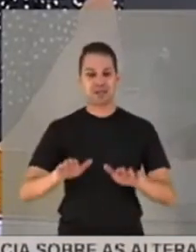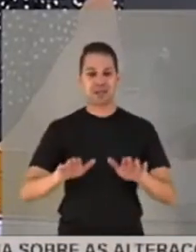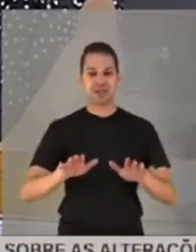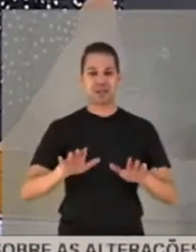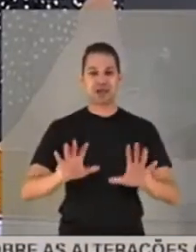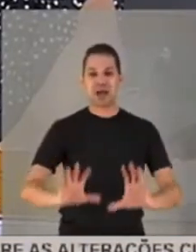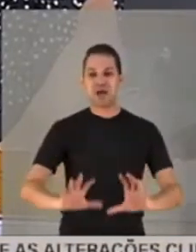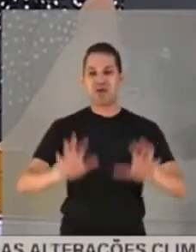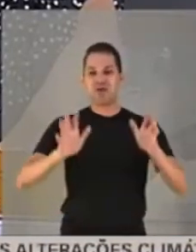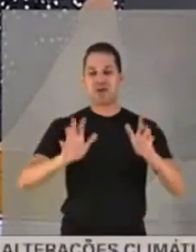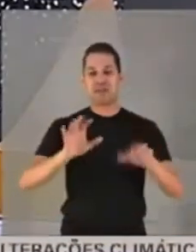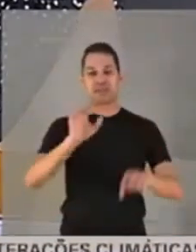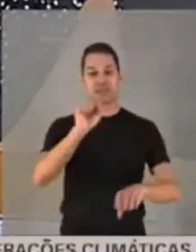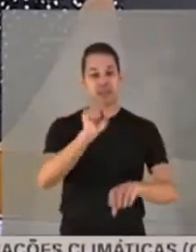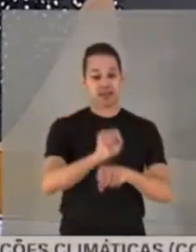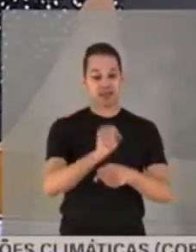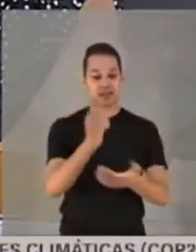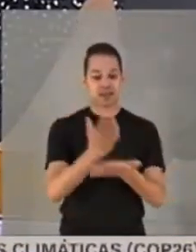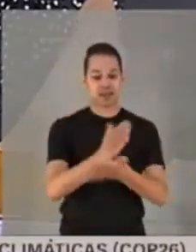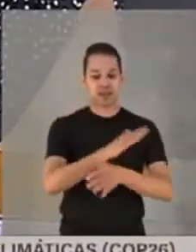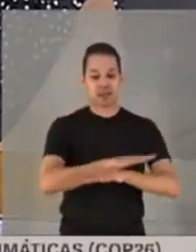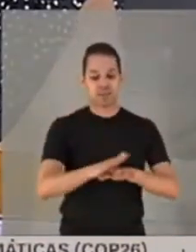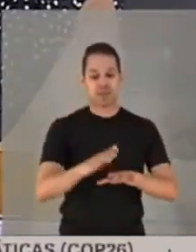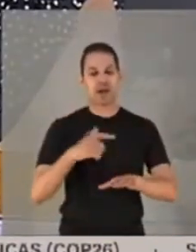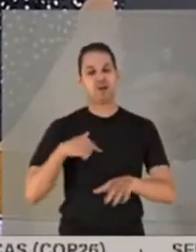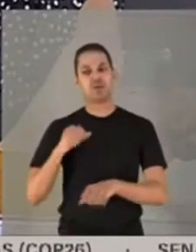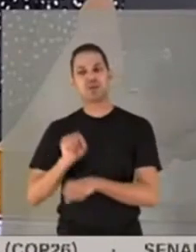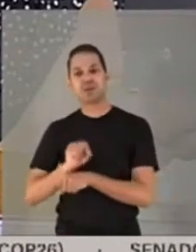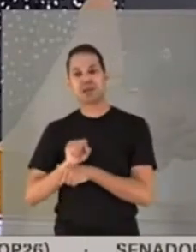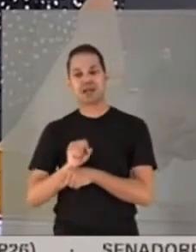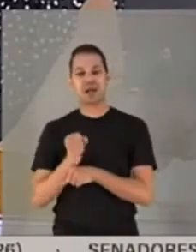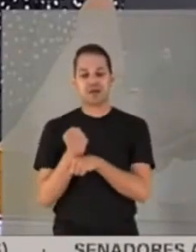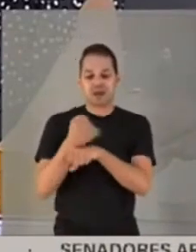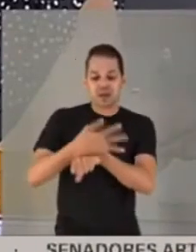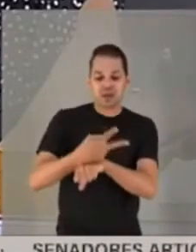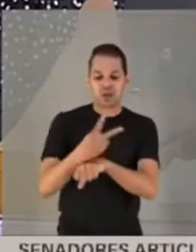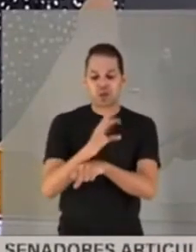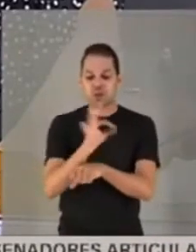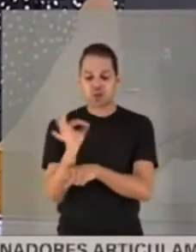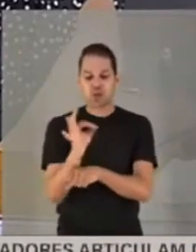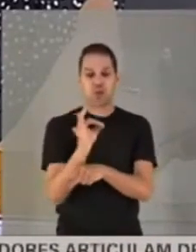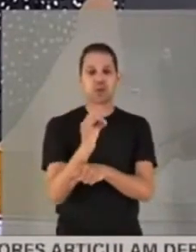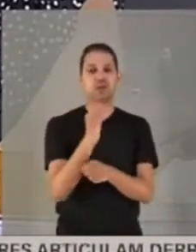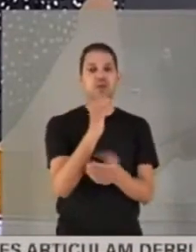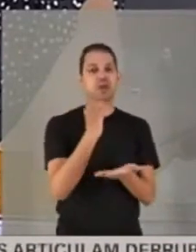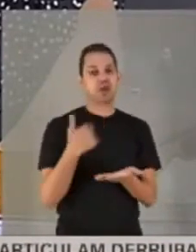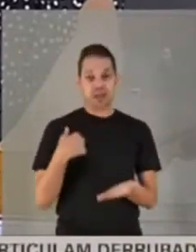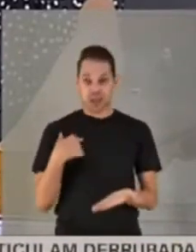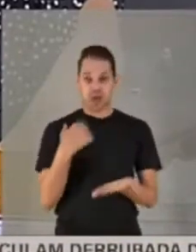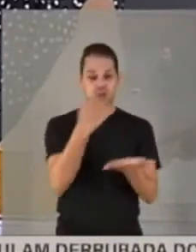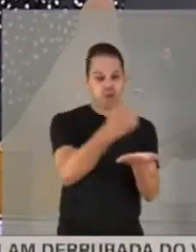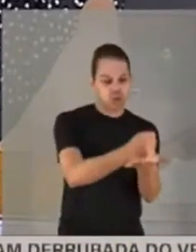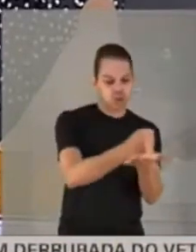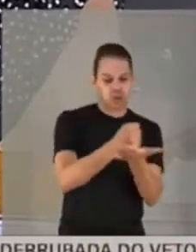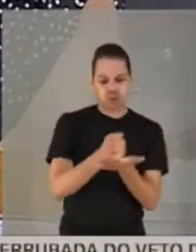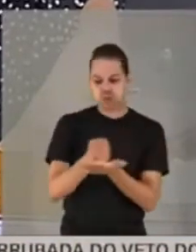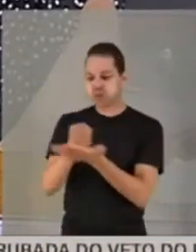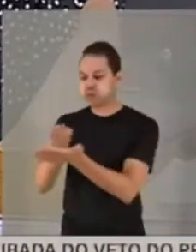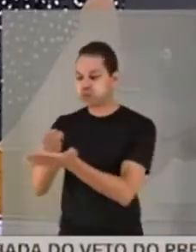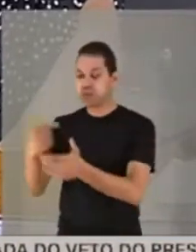e pegar ele duas horas da manhã, esperar lá e deixar ele no trabalho dele às quatro horas.